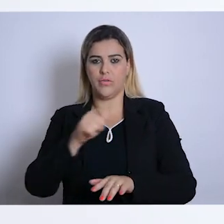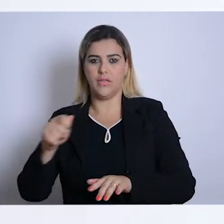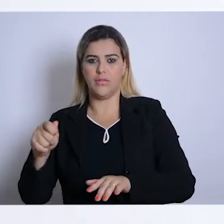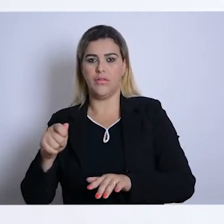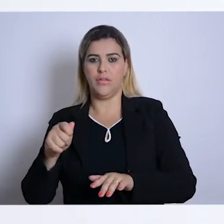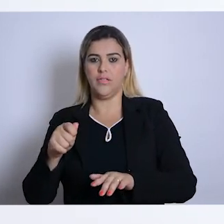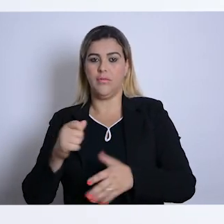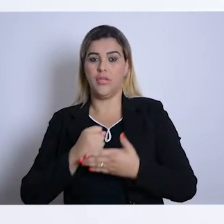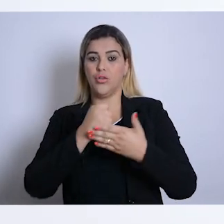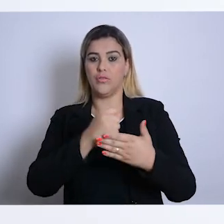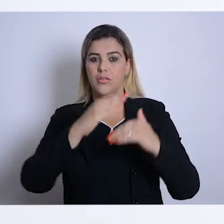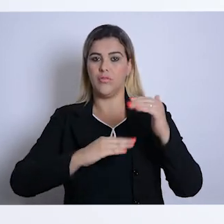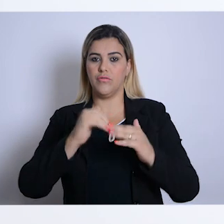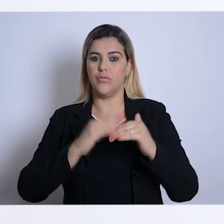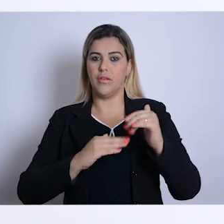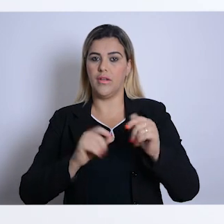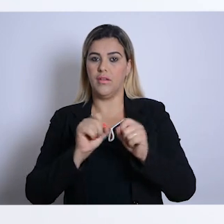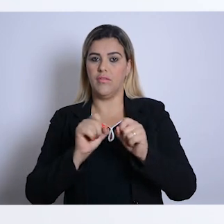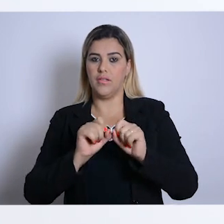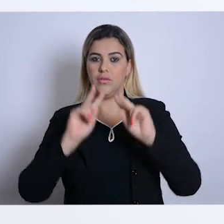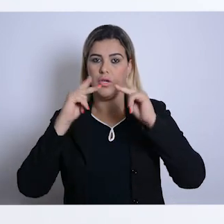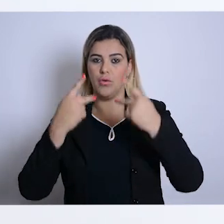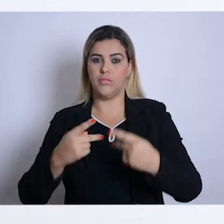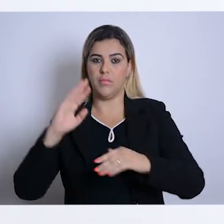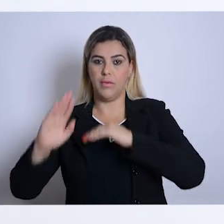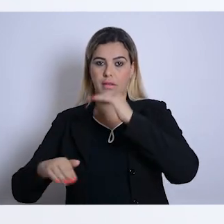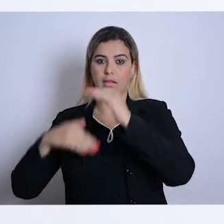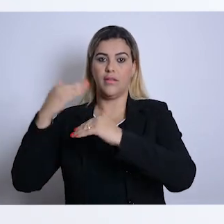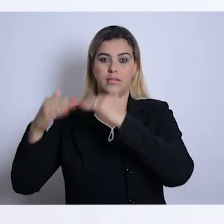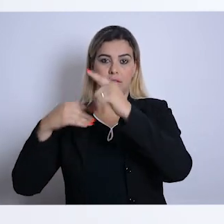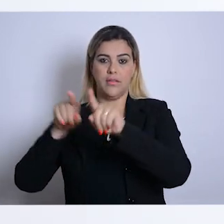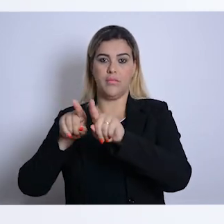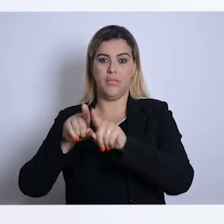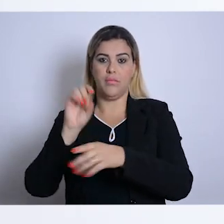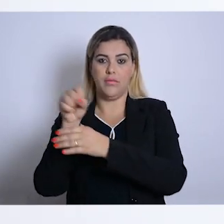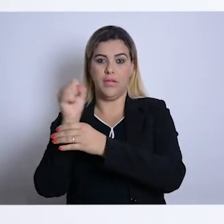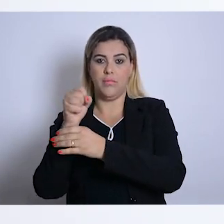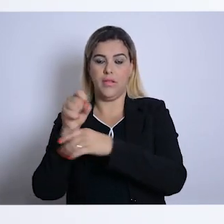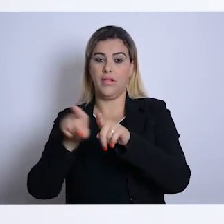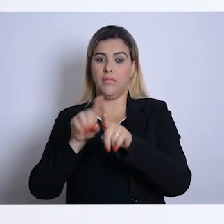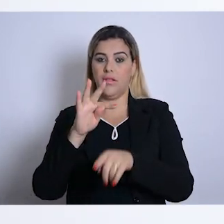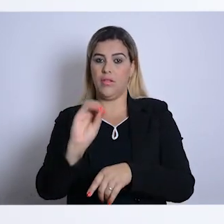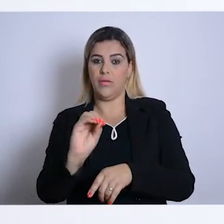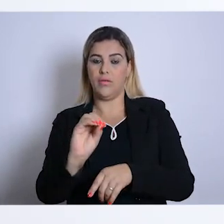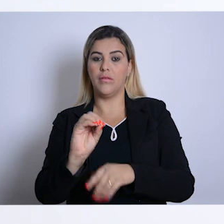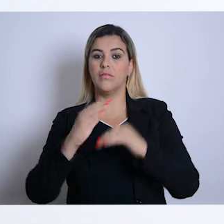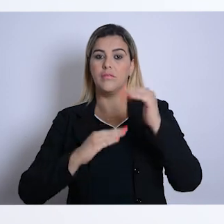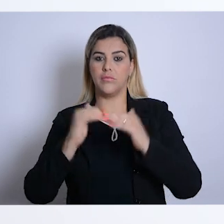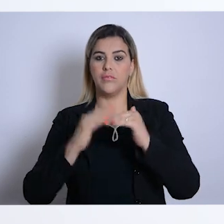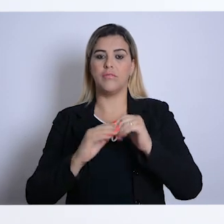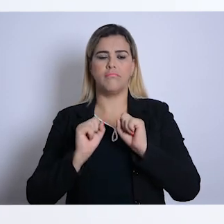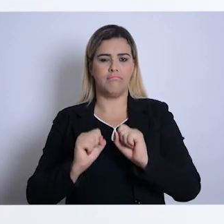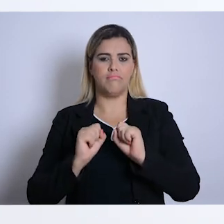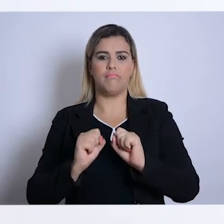entidades em benefício dos profissionais é justamente essa, fazer a profissão crescer, tanto para fisioterapeutas, quanto para terapeutas ocupacionais.